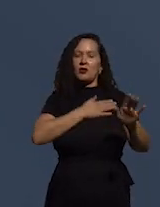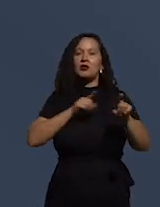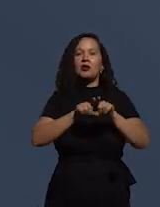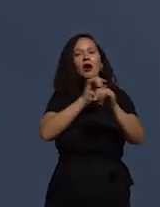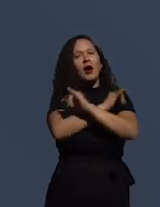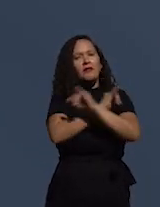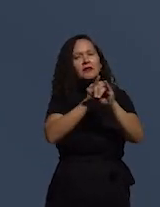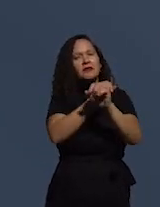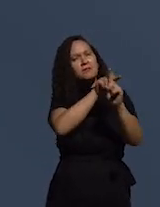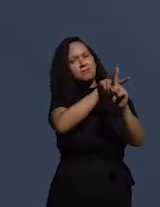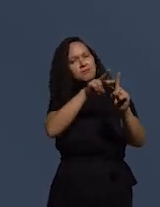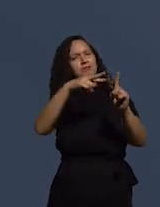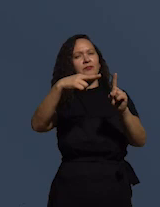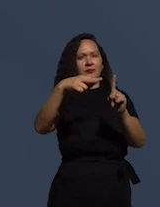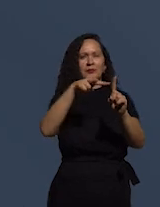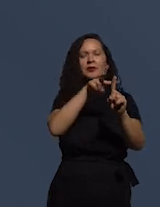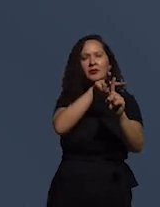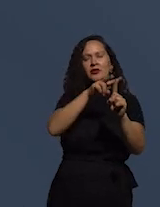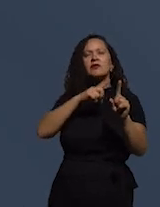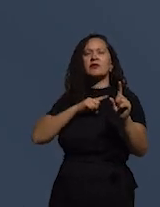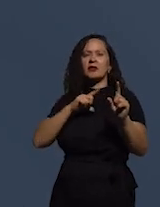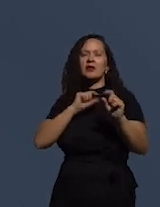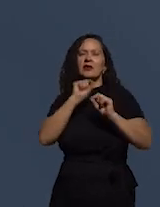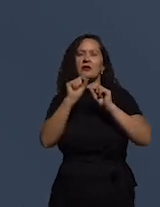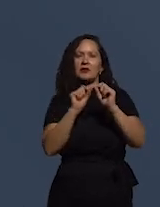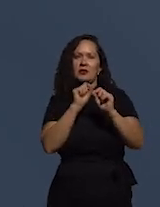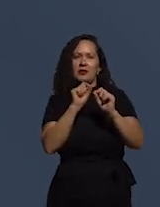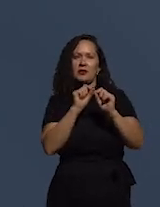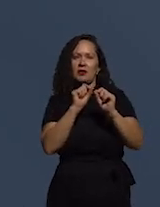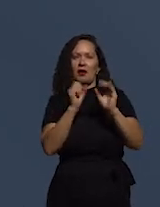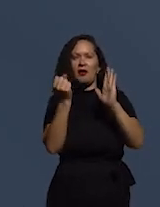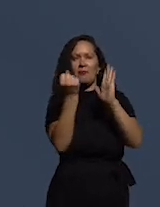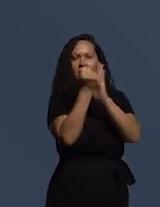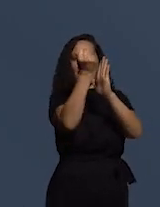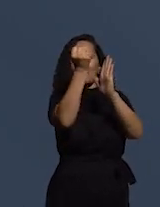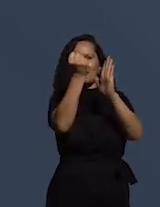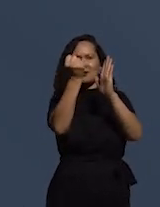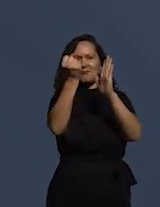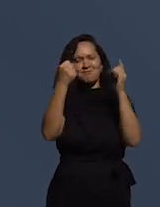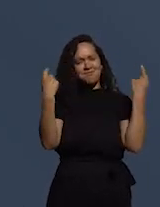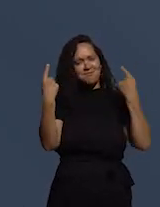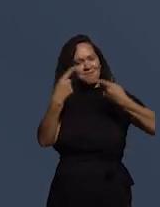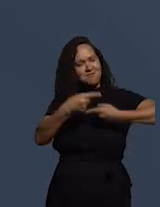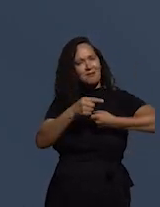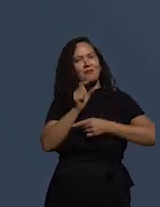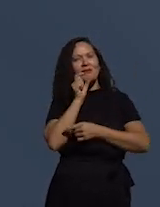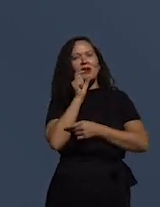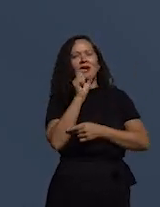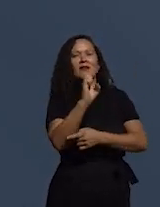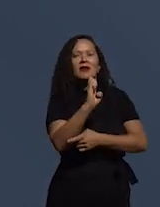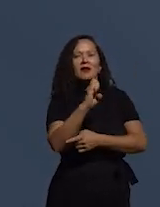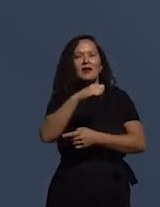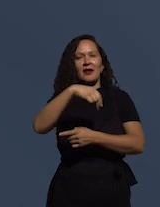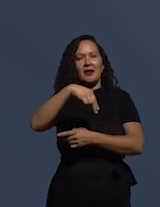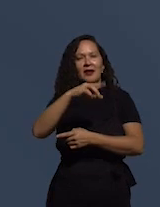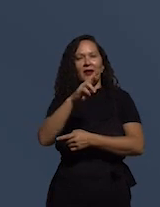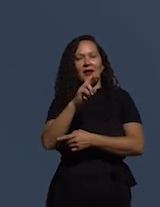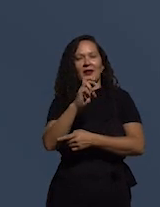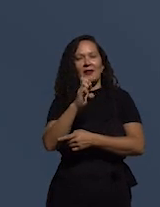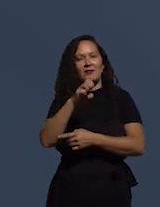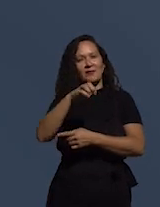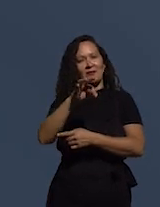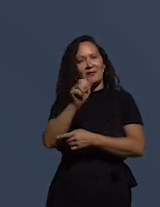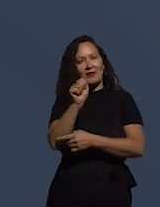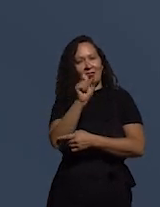nessa perspectiva, o signo enfrentamento, por exemplo, de forma